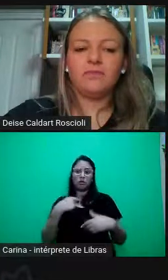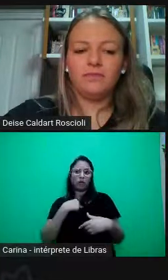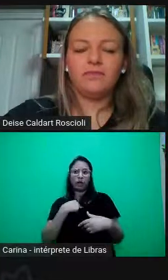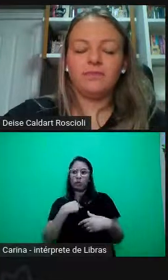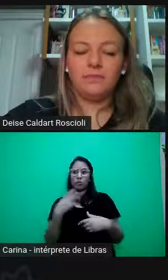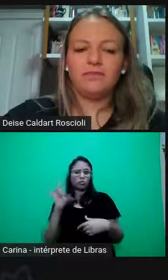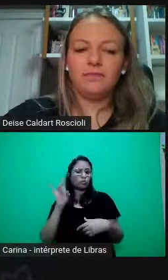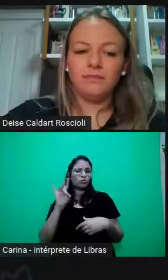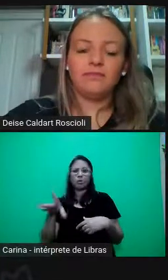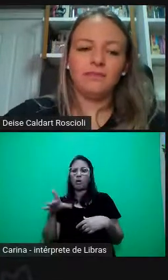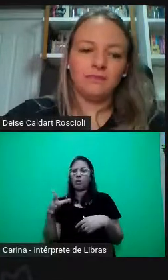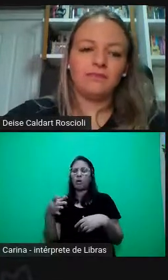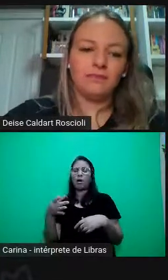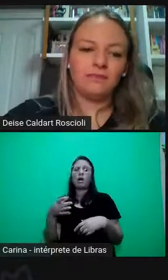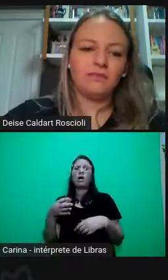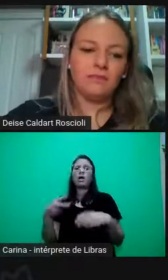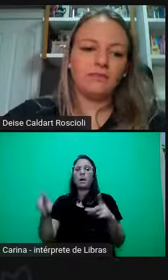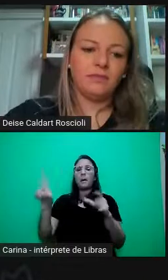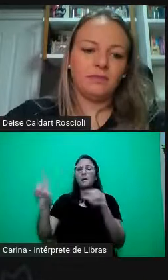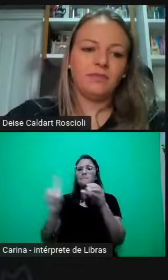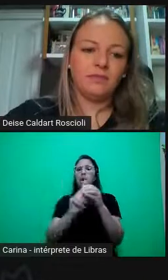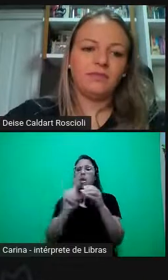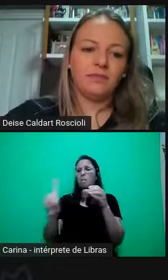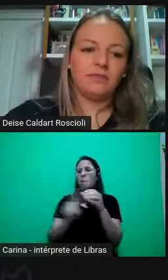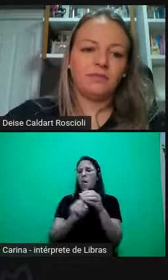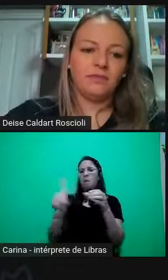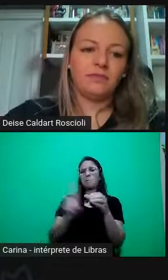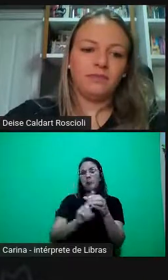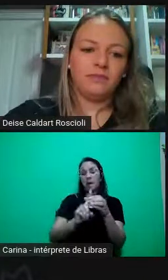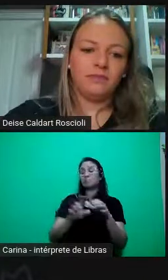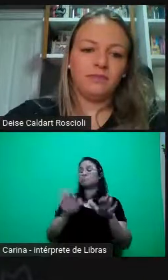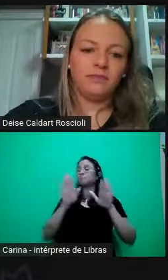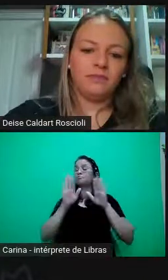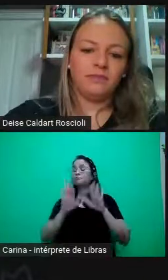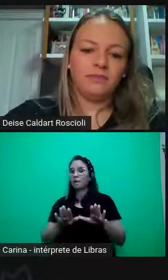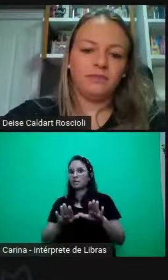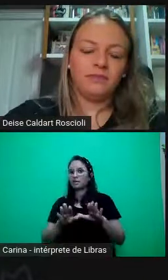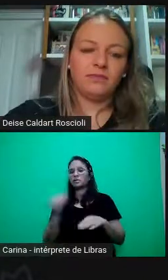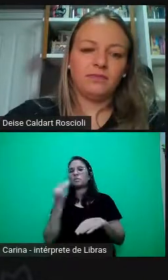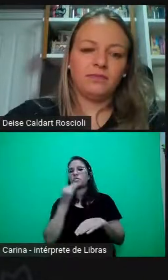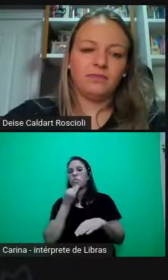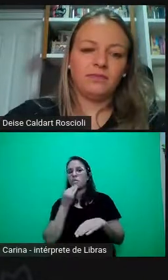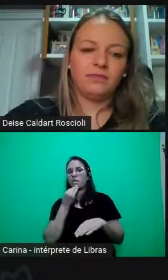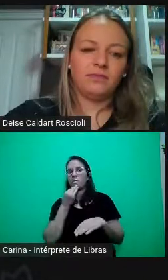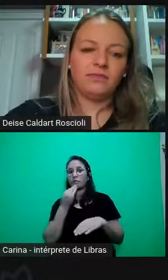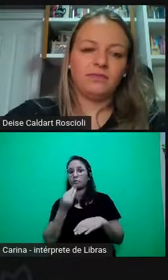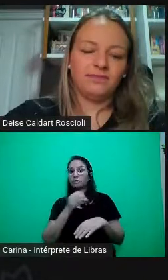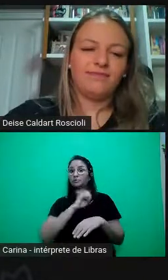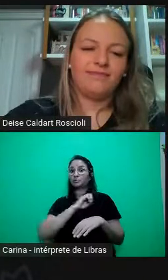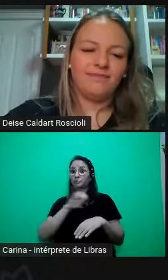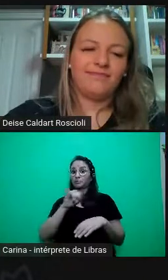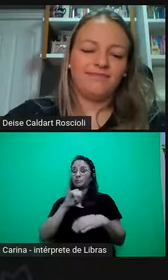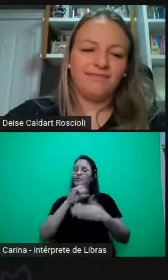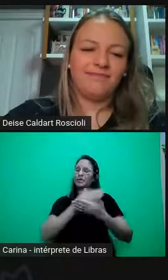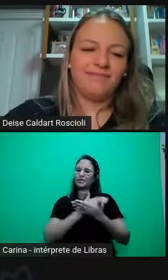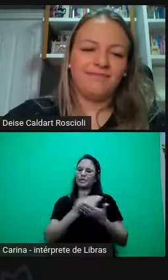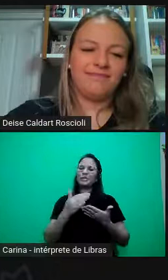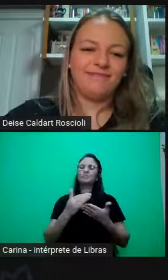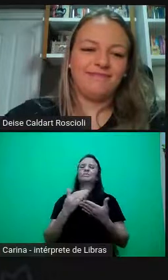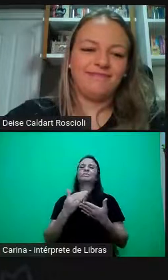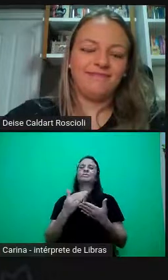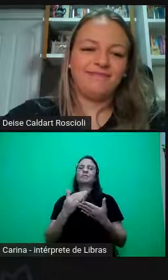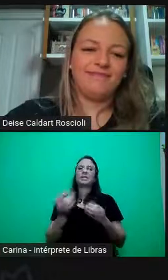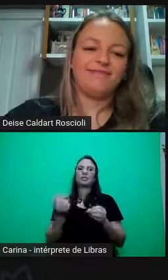estou colocando pessoas lá, mas não estou alcançando. Mas, claro, o início, voltando, né, para ti, o início